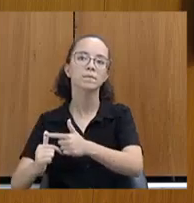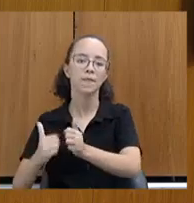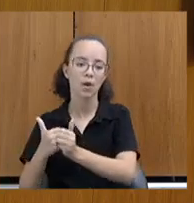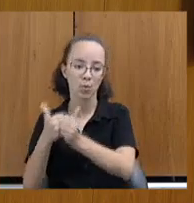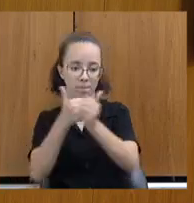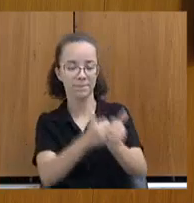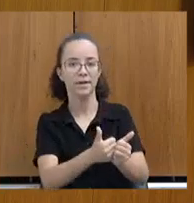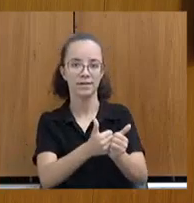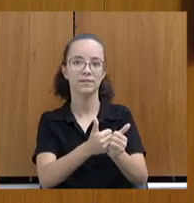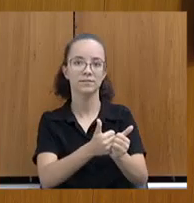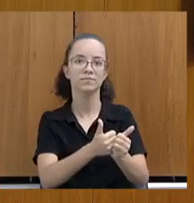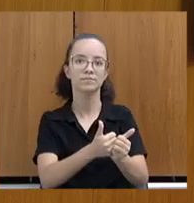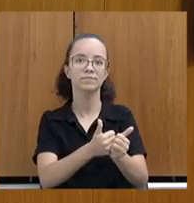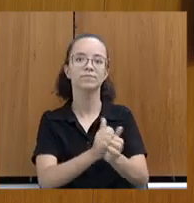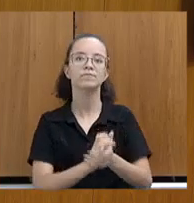aqui.